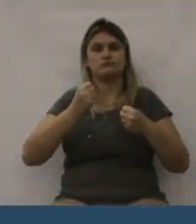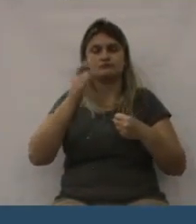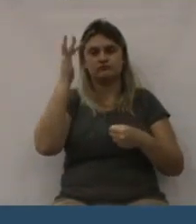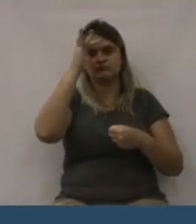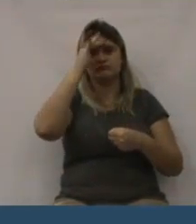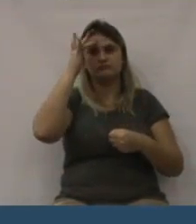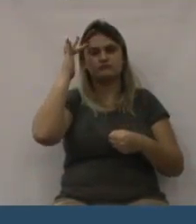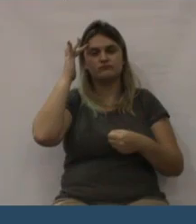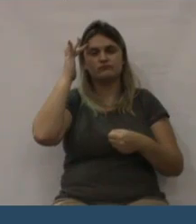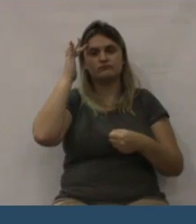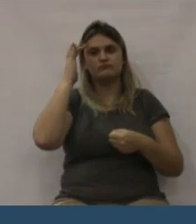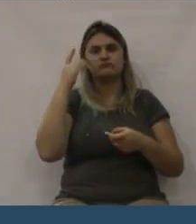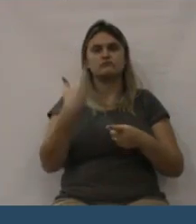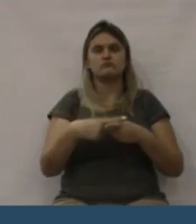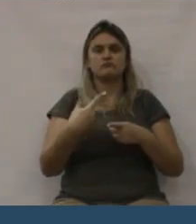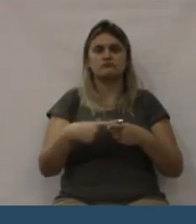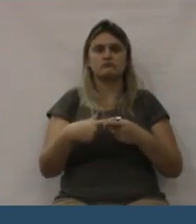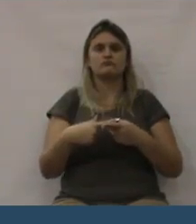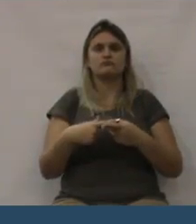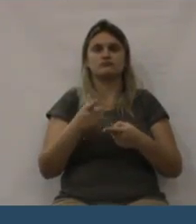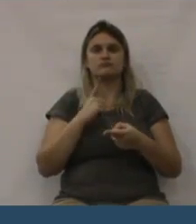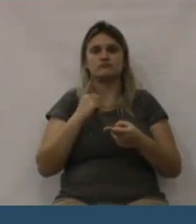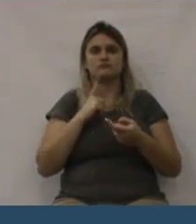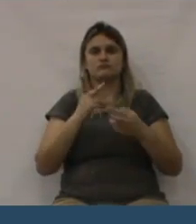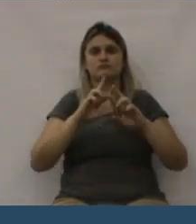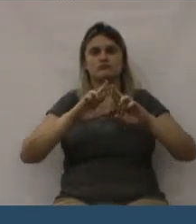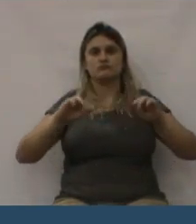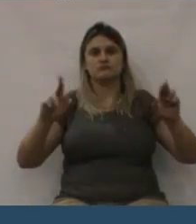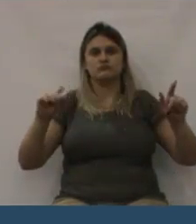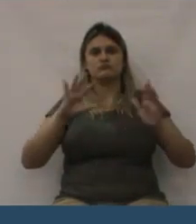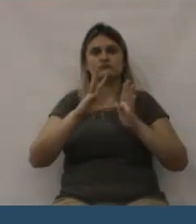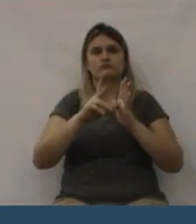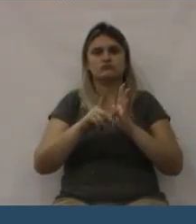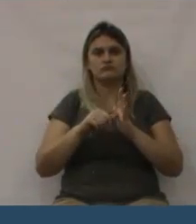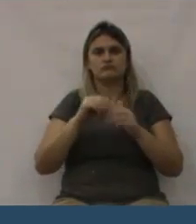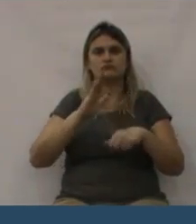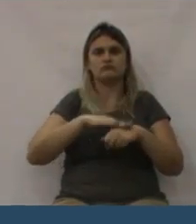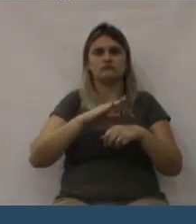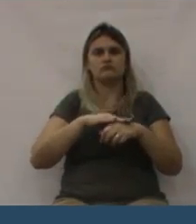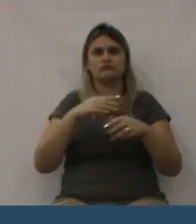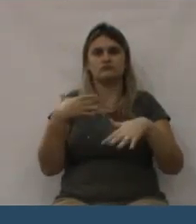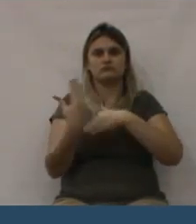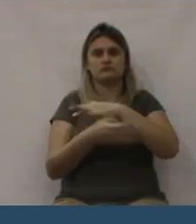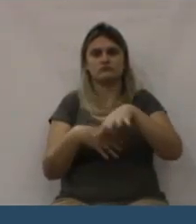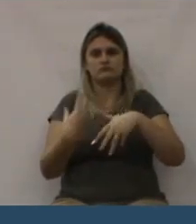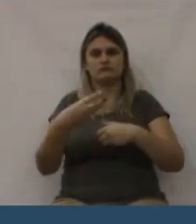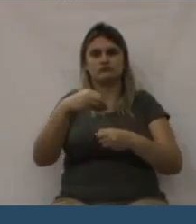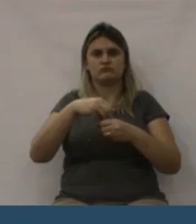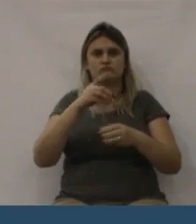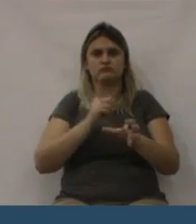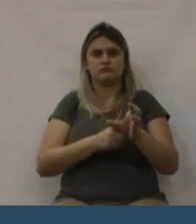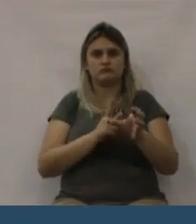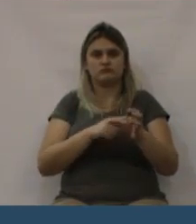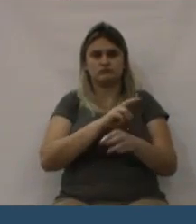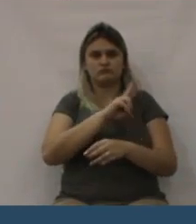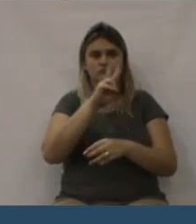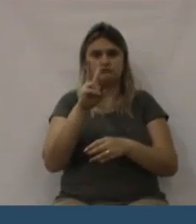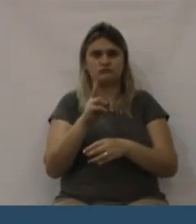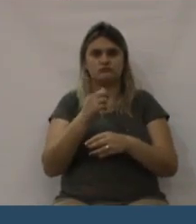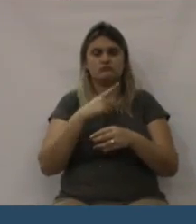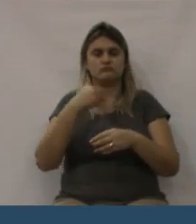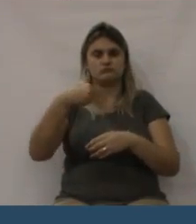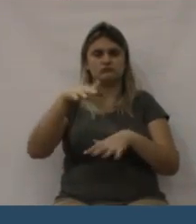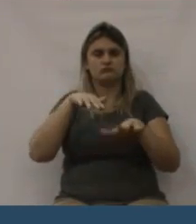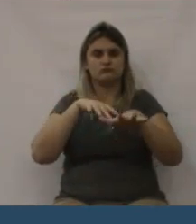sejam resolvidas. também estive na reunião do CONSEG,